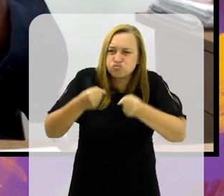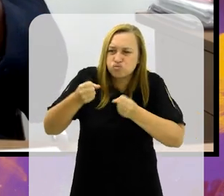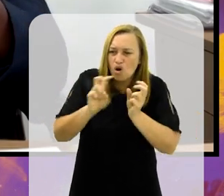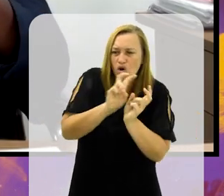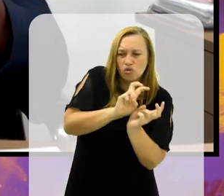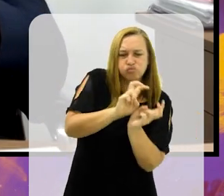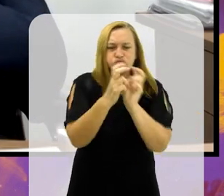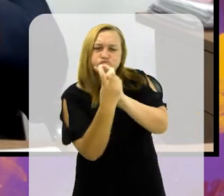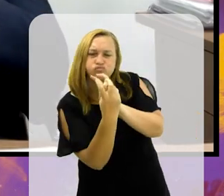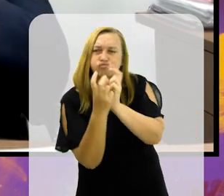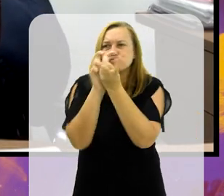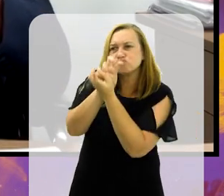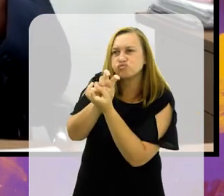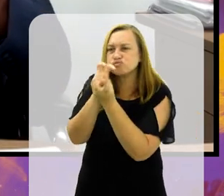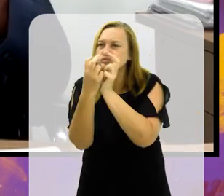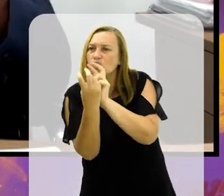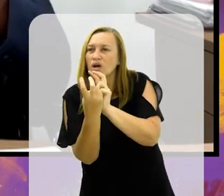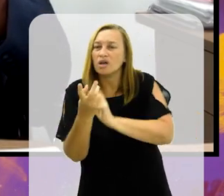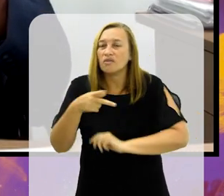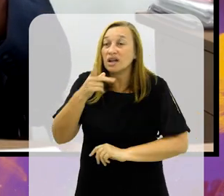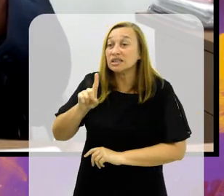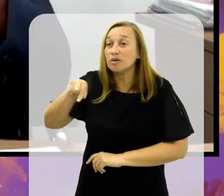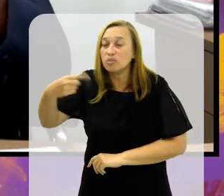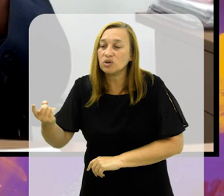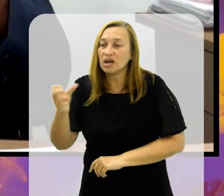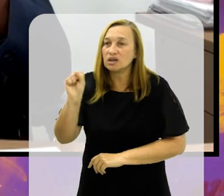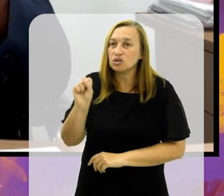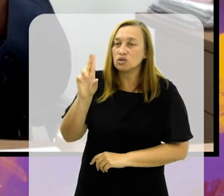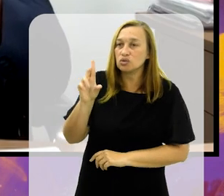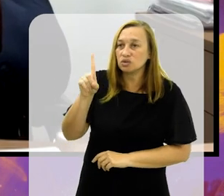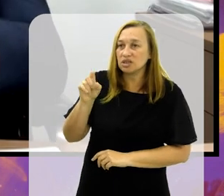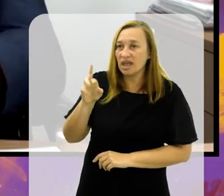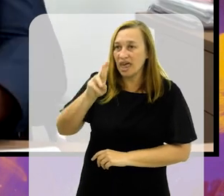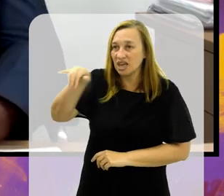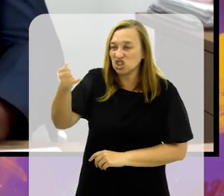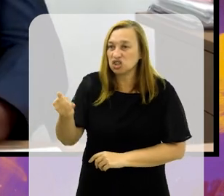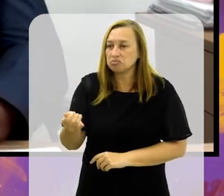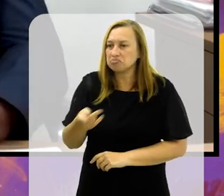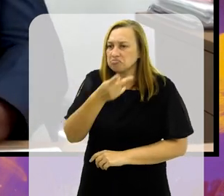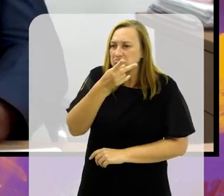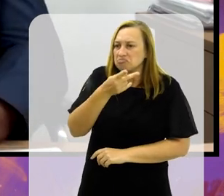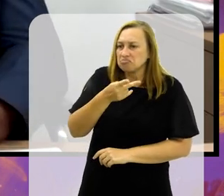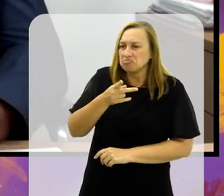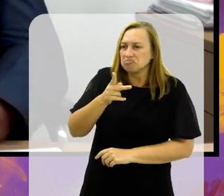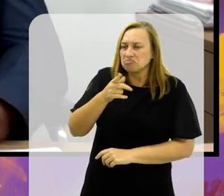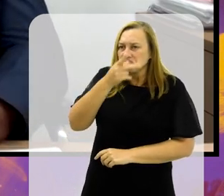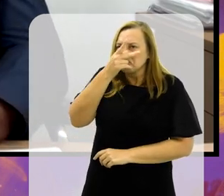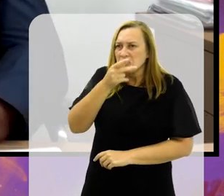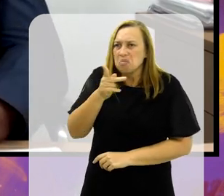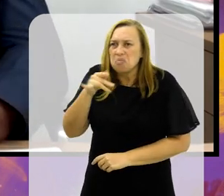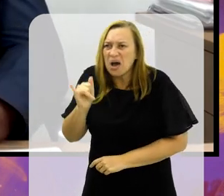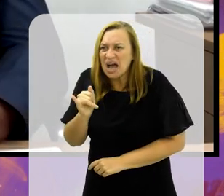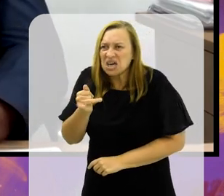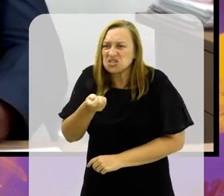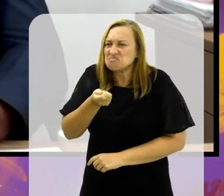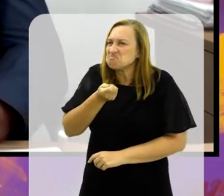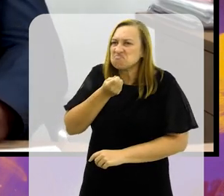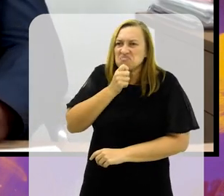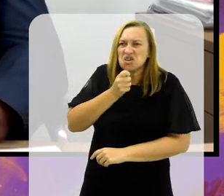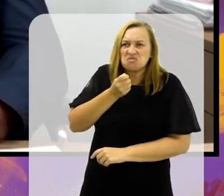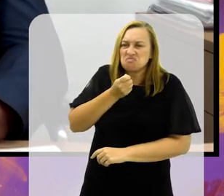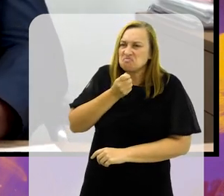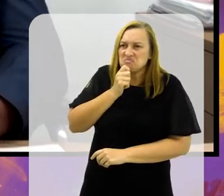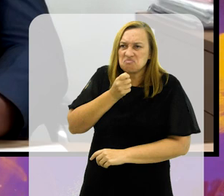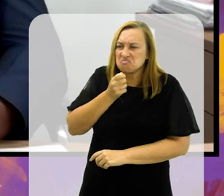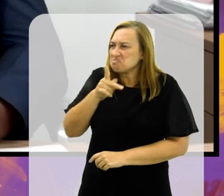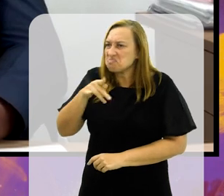vira um capoeirista. Eu costumo dizer que, depois da Suderge, nenhum pai pode perguntar, Rui, um pai de pessoa com